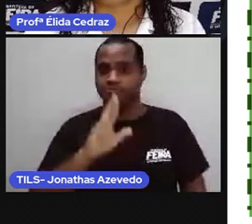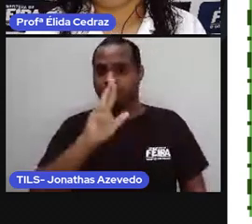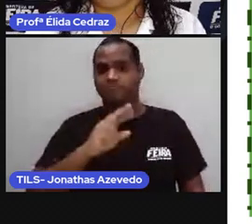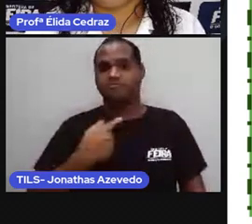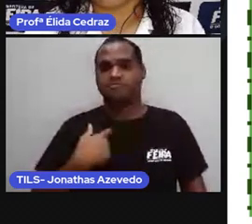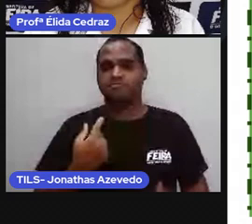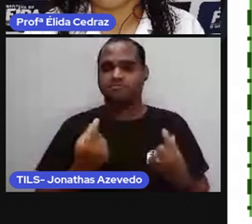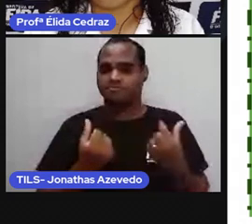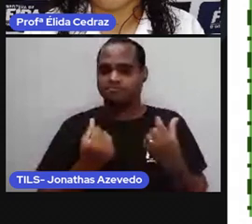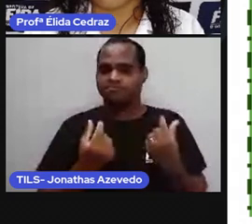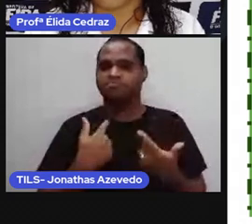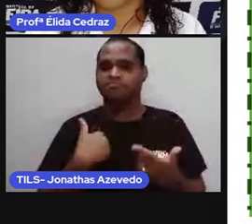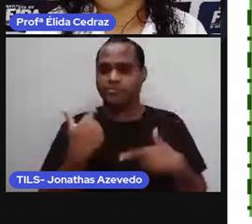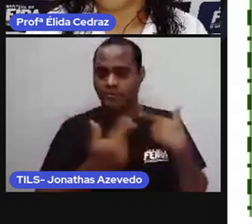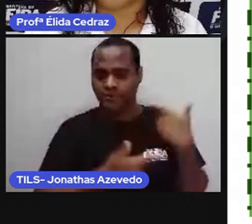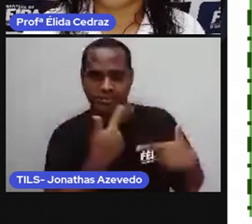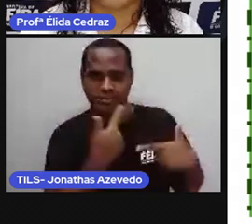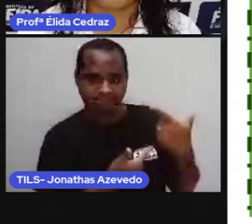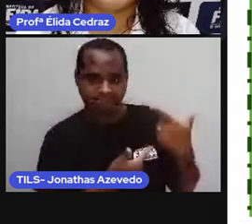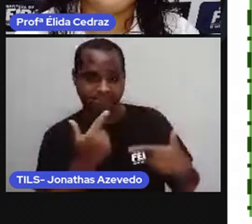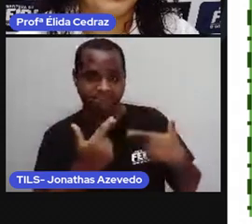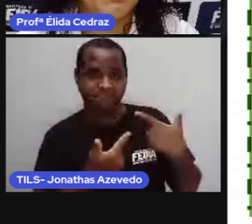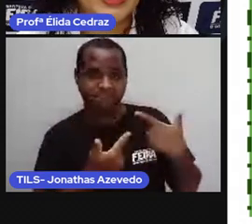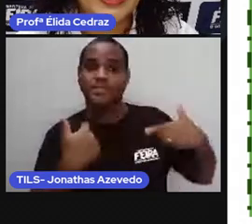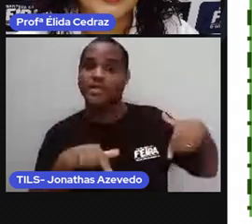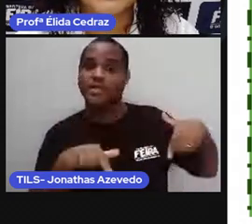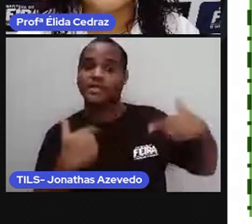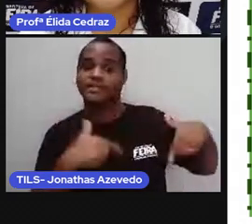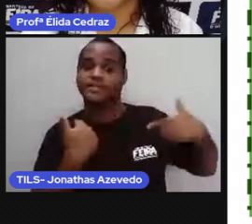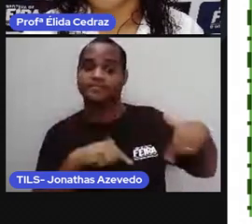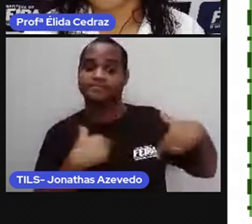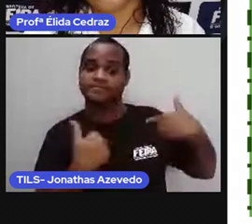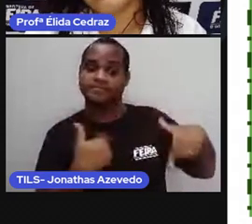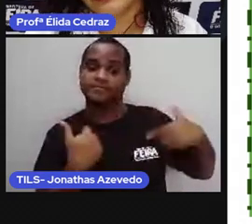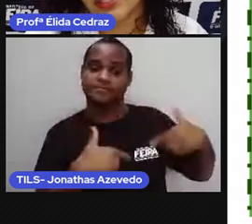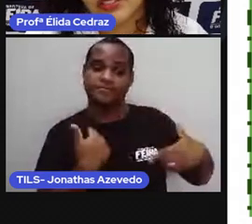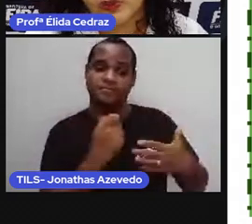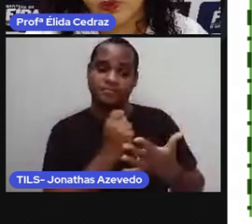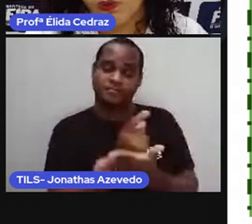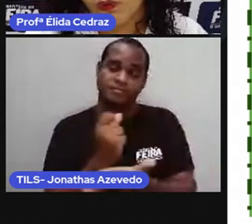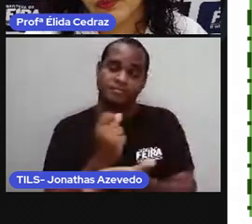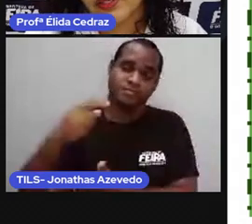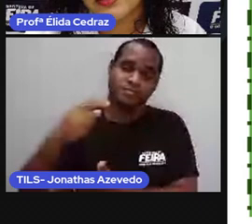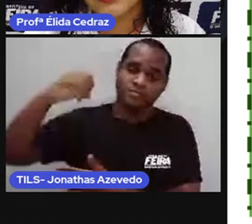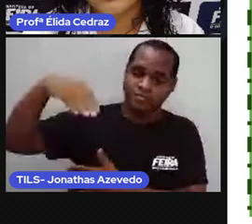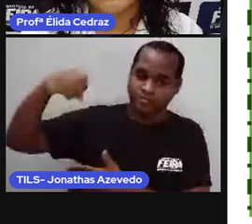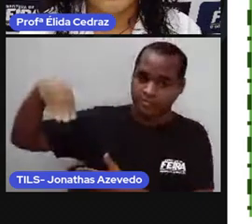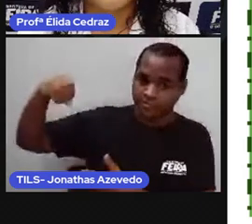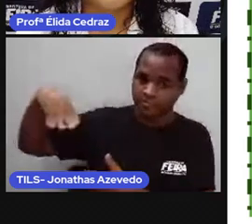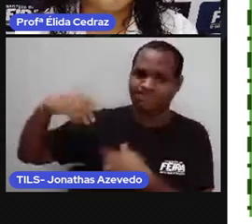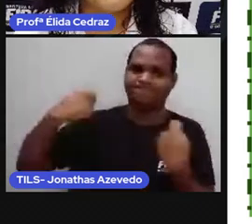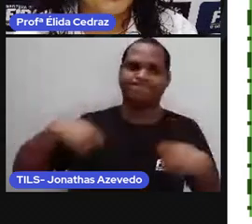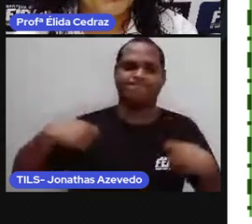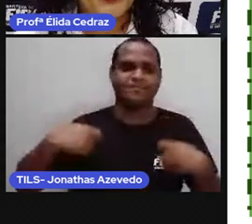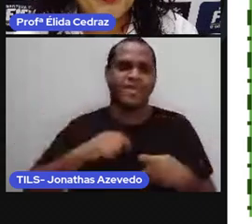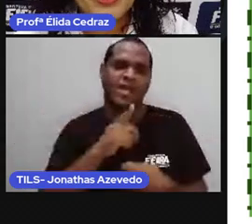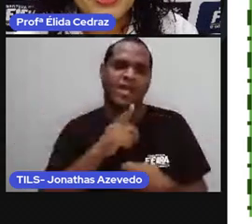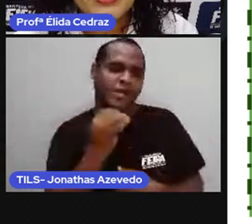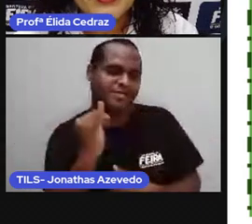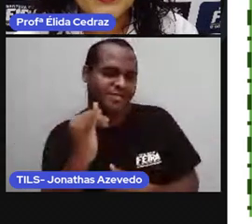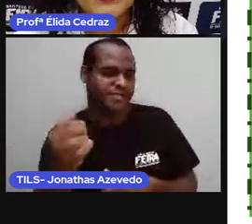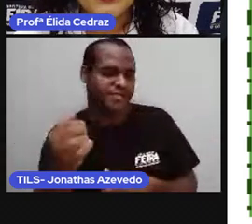financeira por meio do trabalho. A gente começa a trabalhar, a pagar as nossas contas, a ter mais